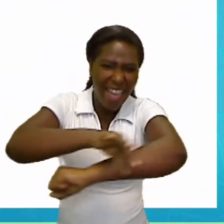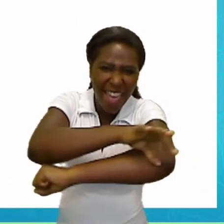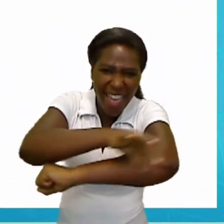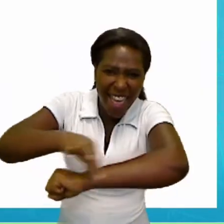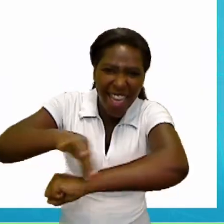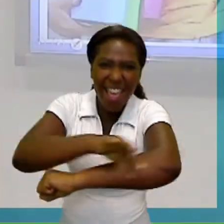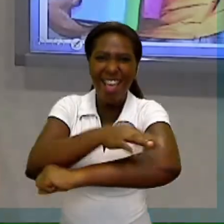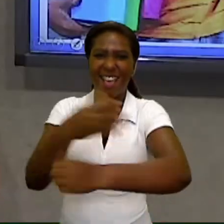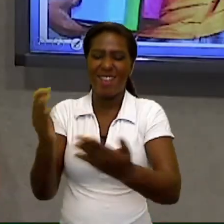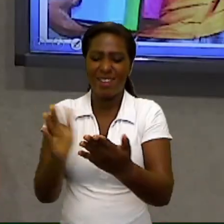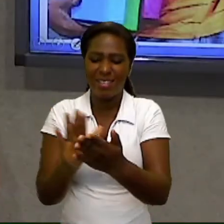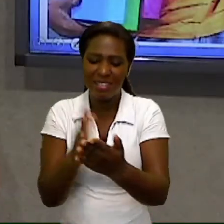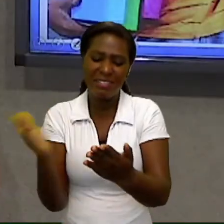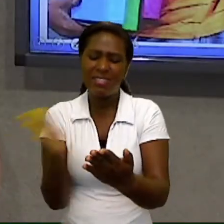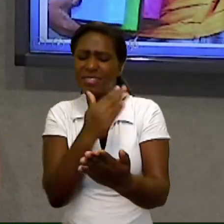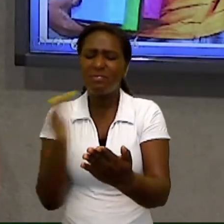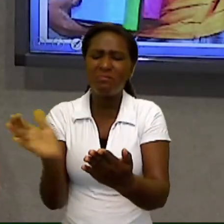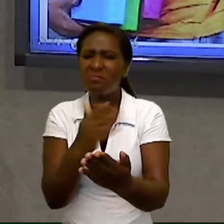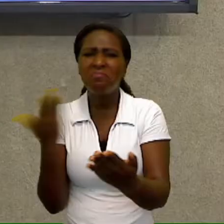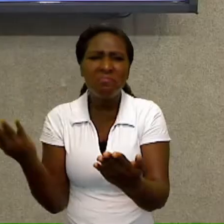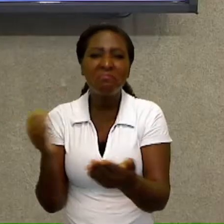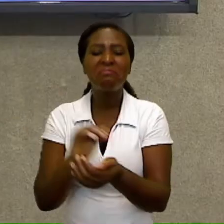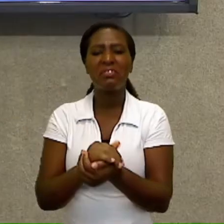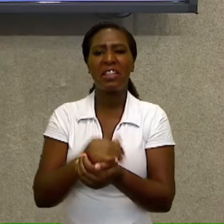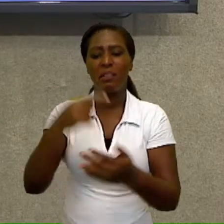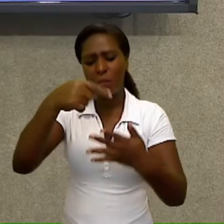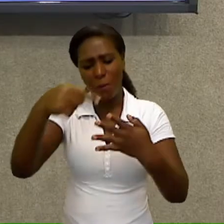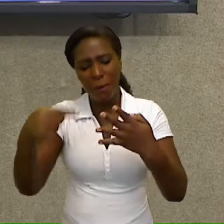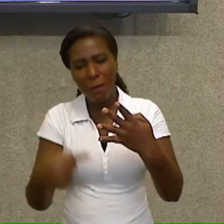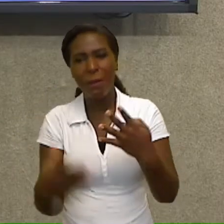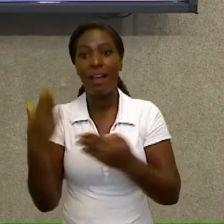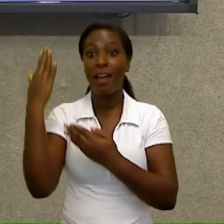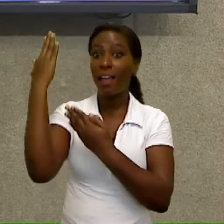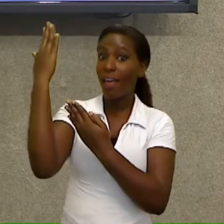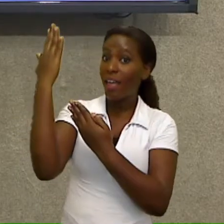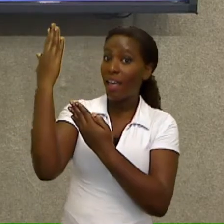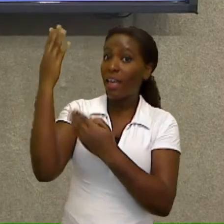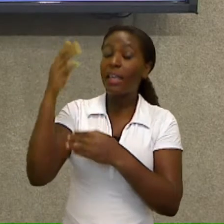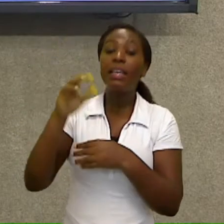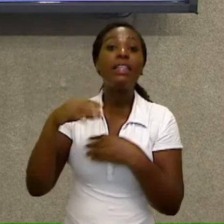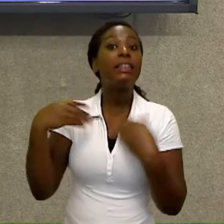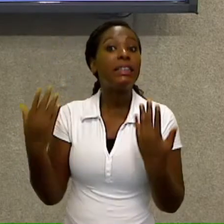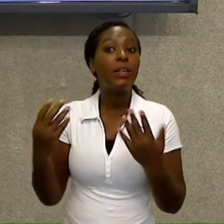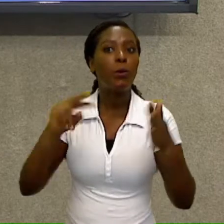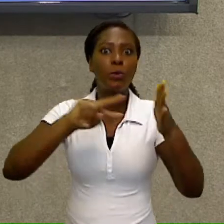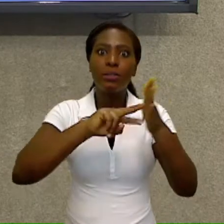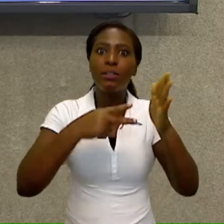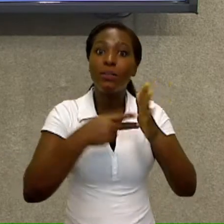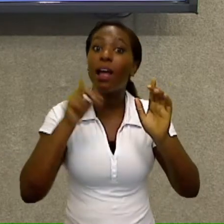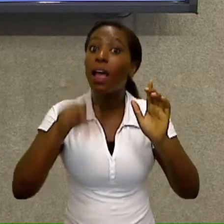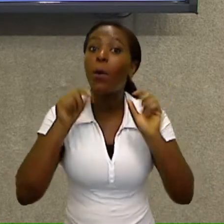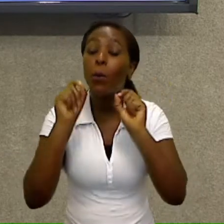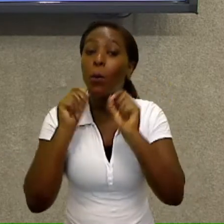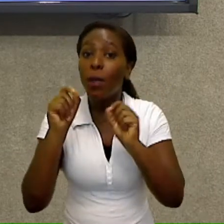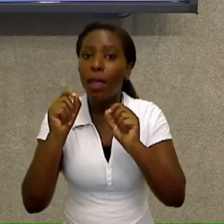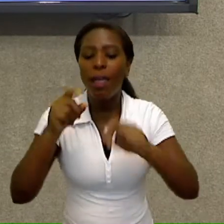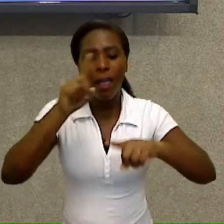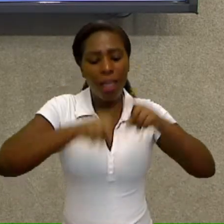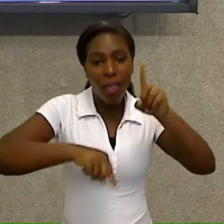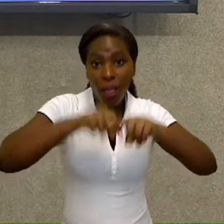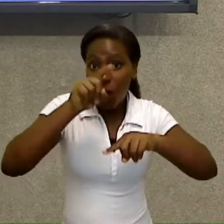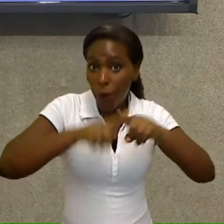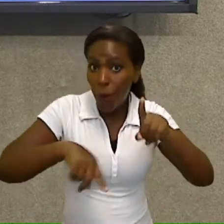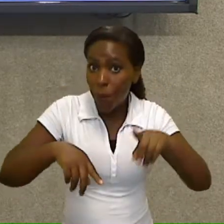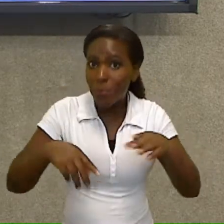hoje sobre o School Objects, que são os objetos de escola, ok? Então vamos lá aprender como se diz algum desses objetos em